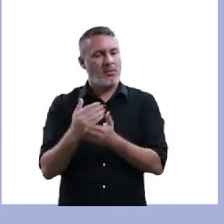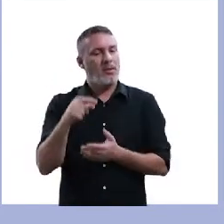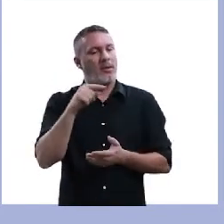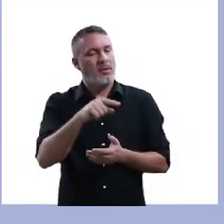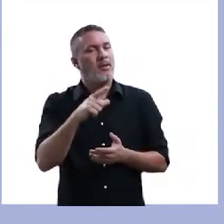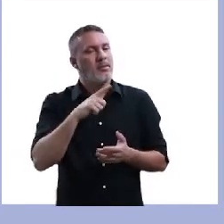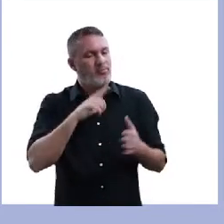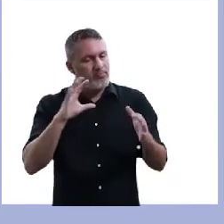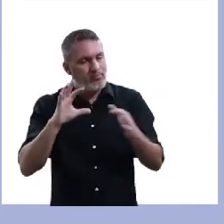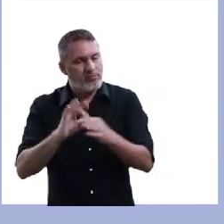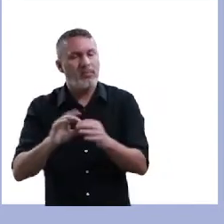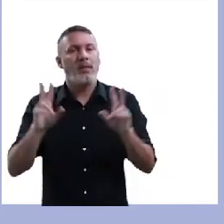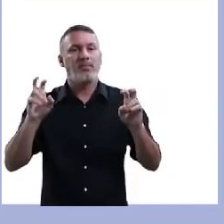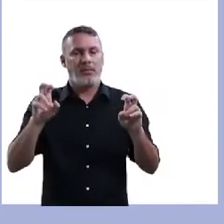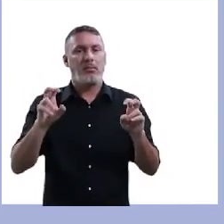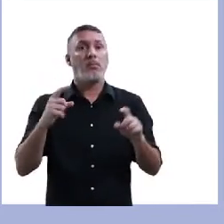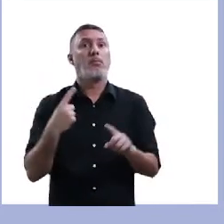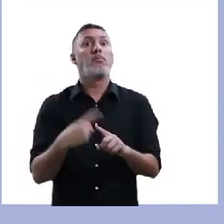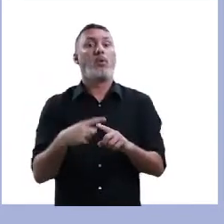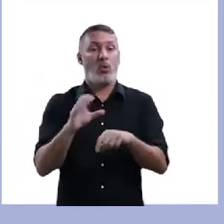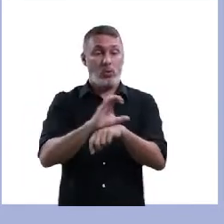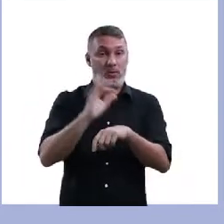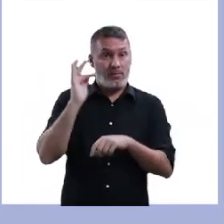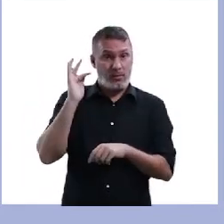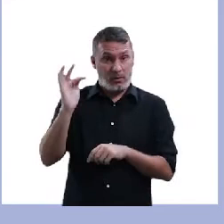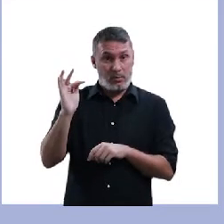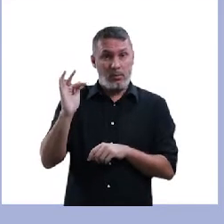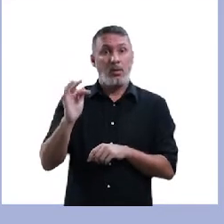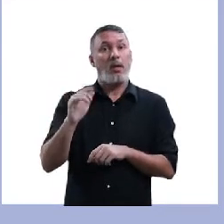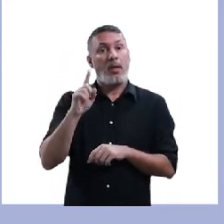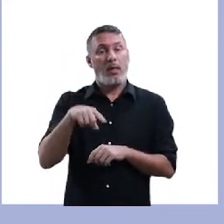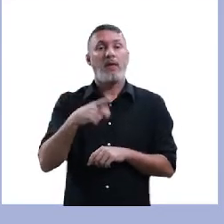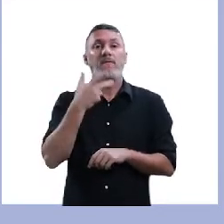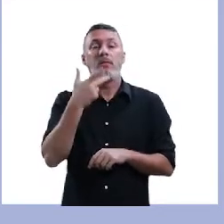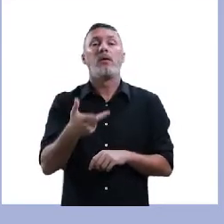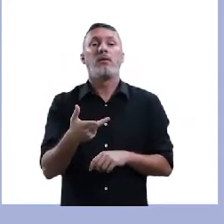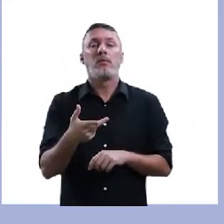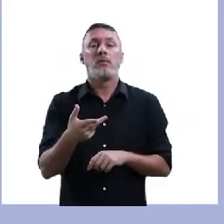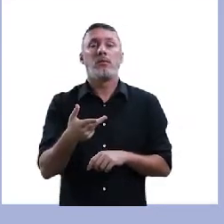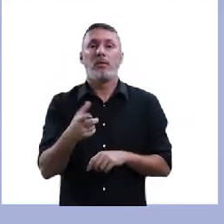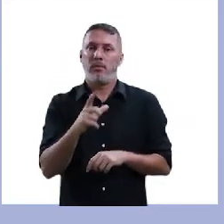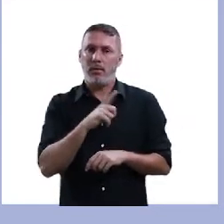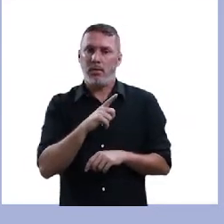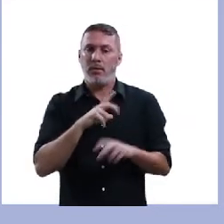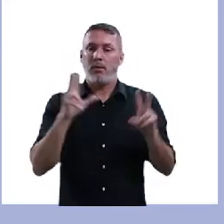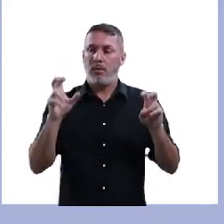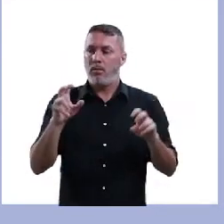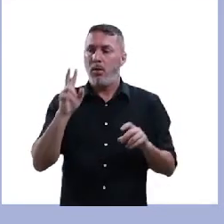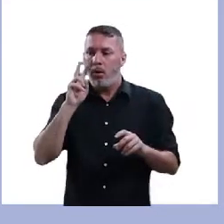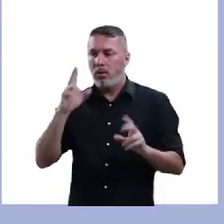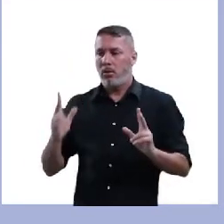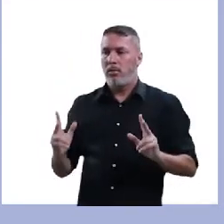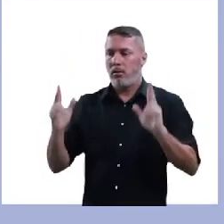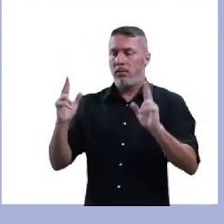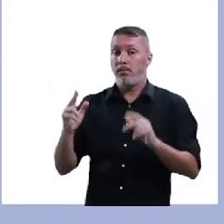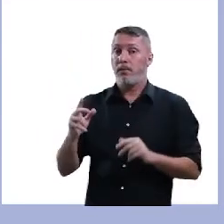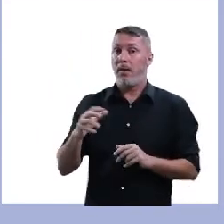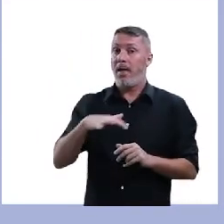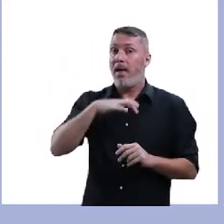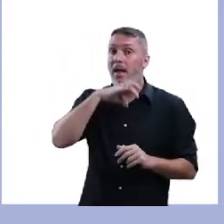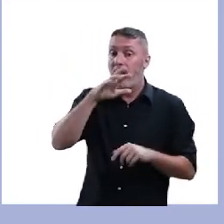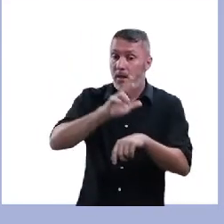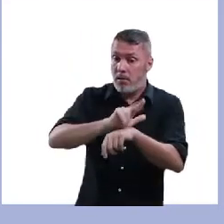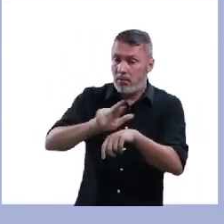animais são dotados de sensibilidade, e a sociedade, cabe à sociedade, e ao Estado, o dever de